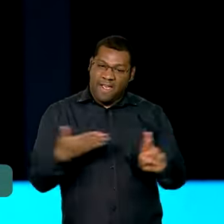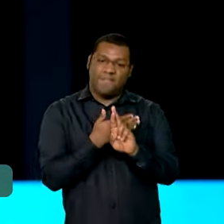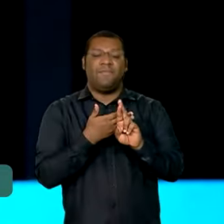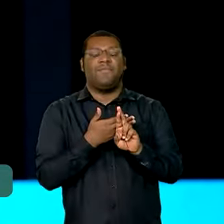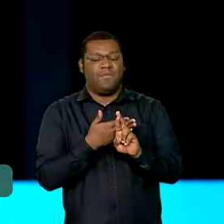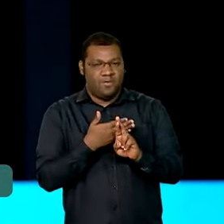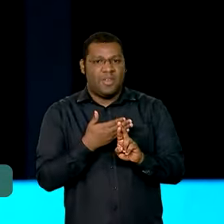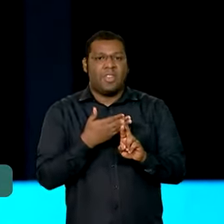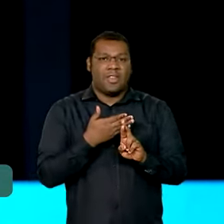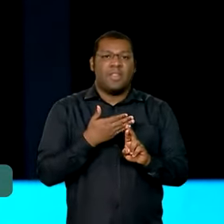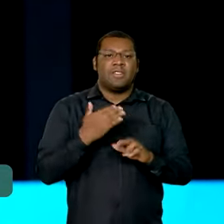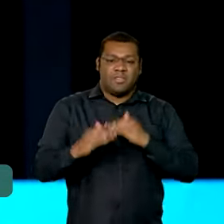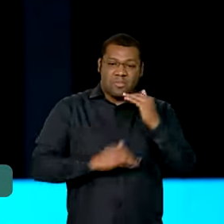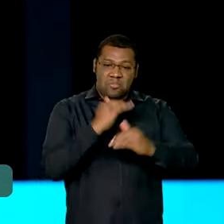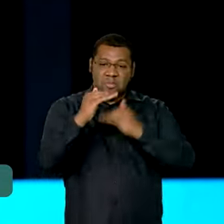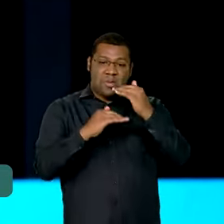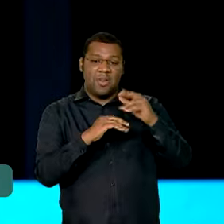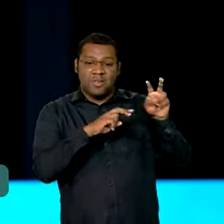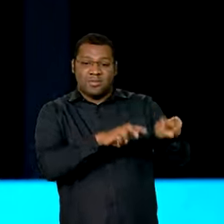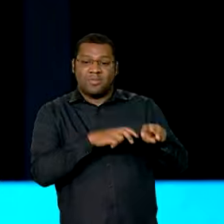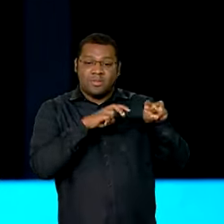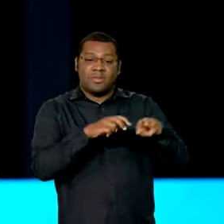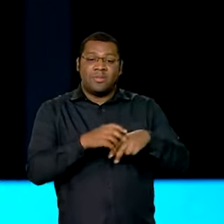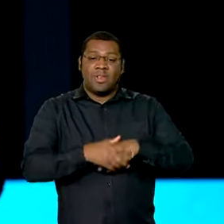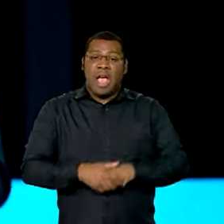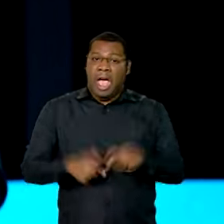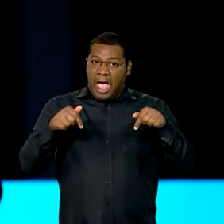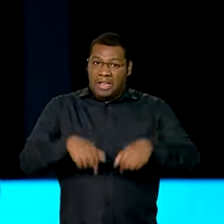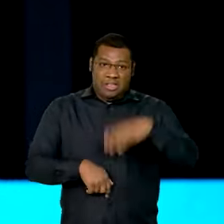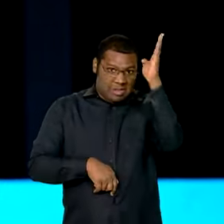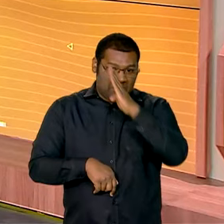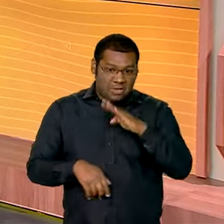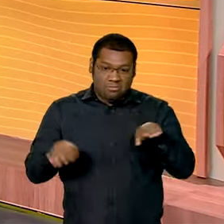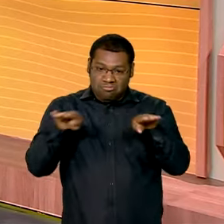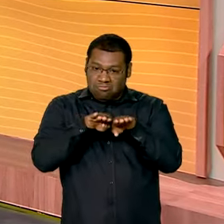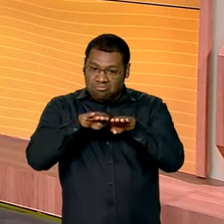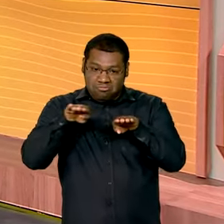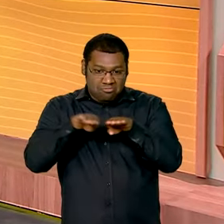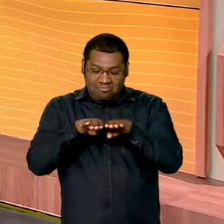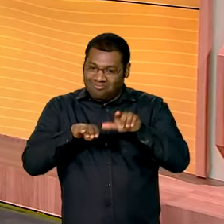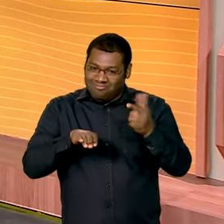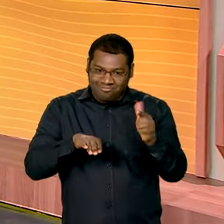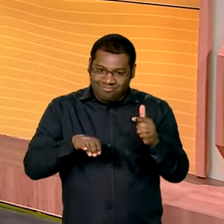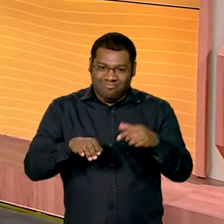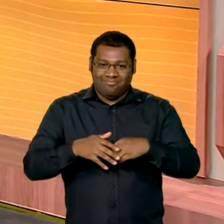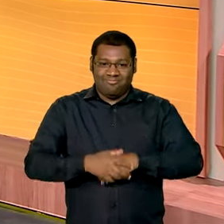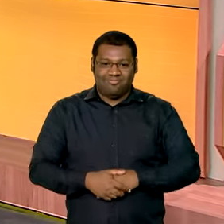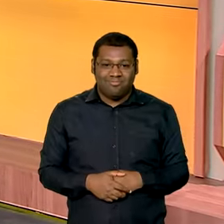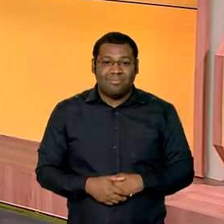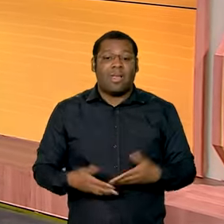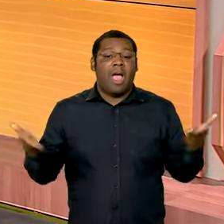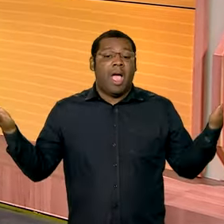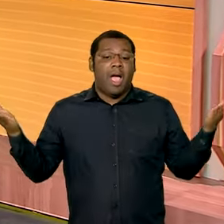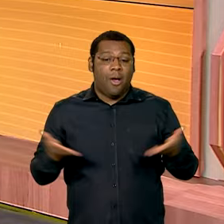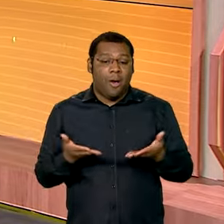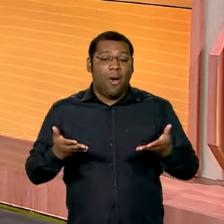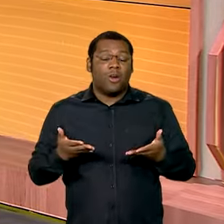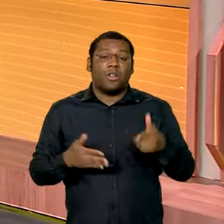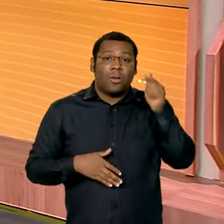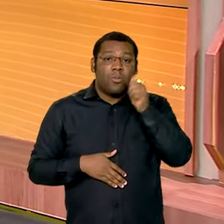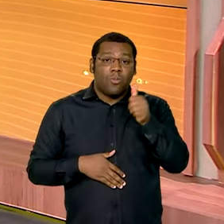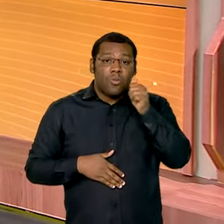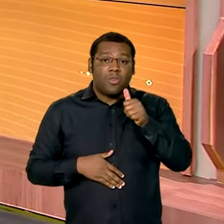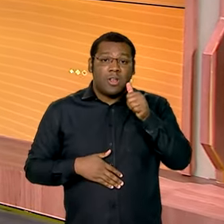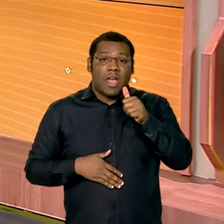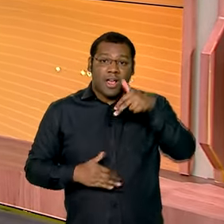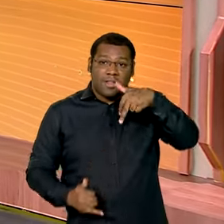da produção, com pouca gente no mundo capaz de competir com o Brasil. E a partir de agora, mulheres vítimas